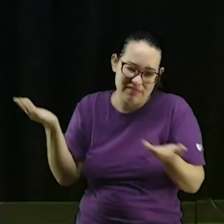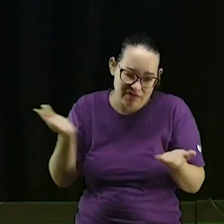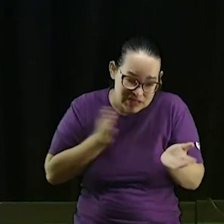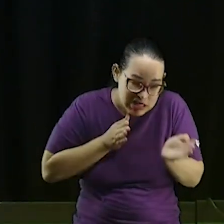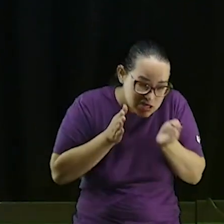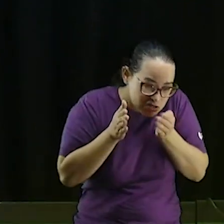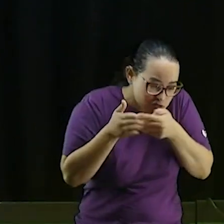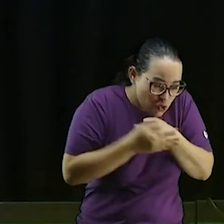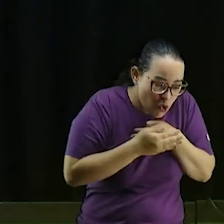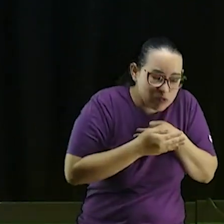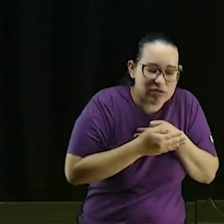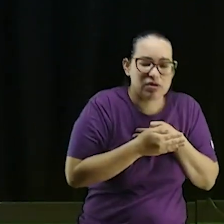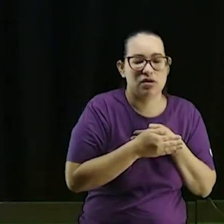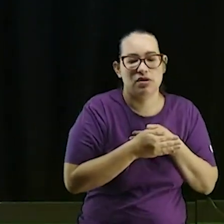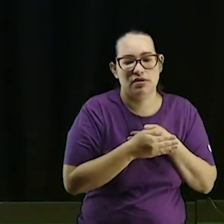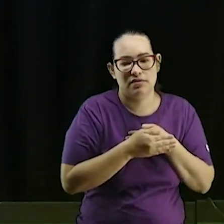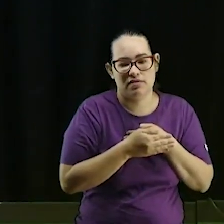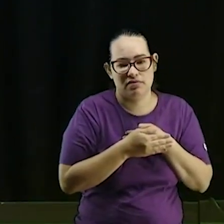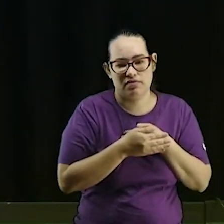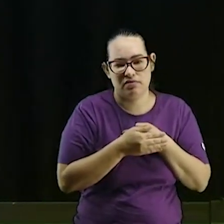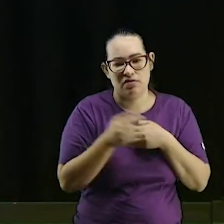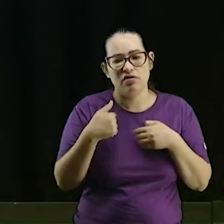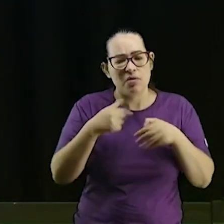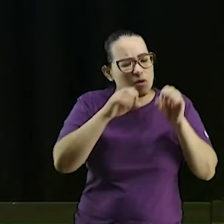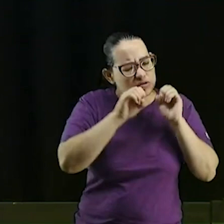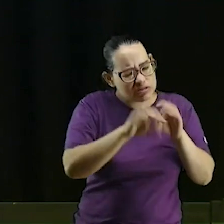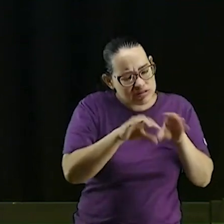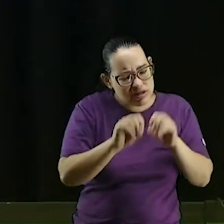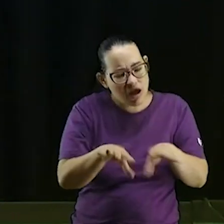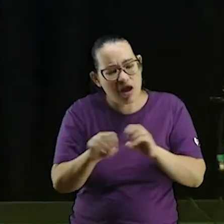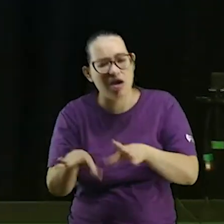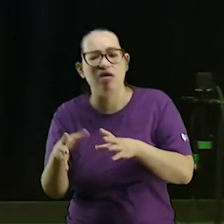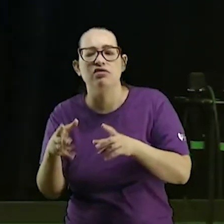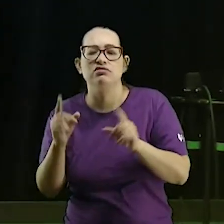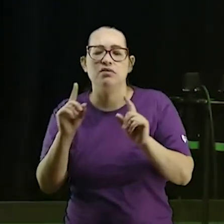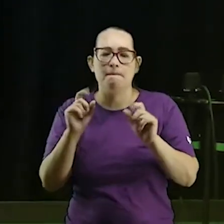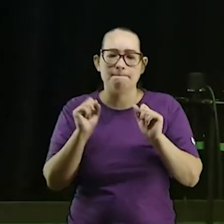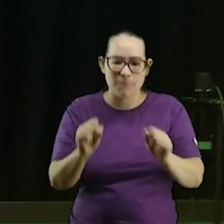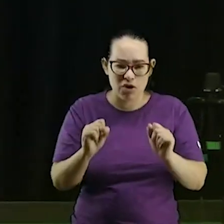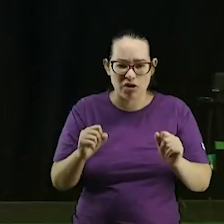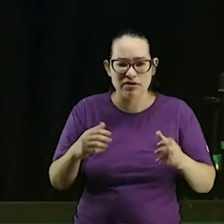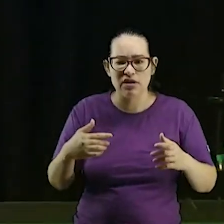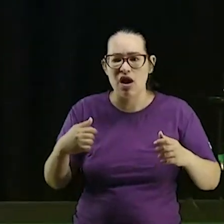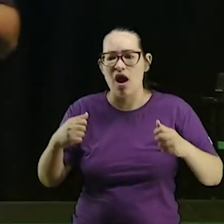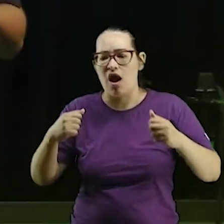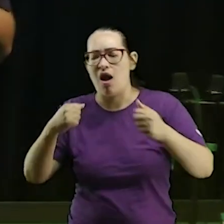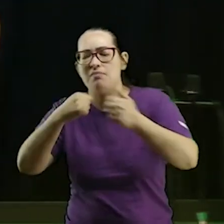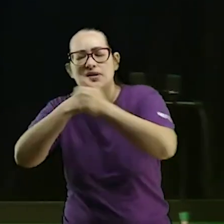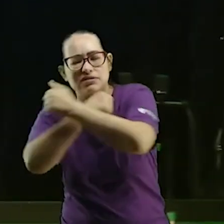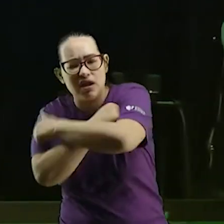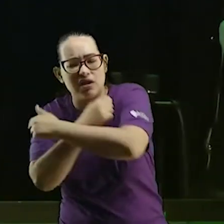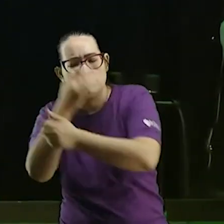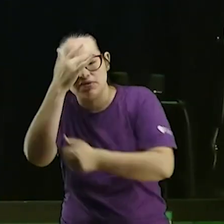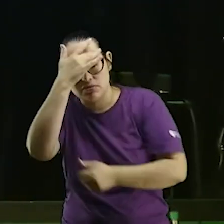pode ensinar você pode dar um abraço na porta dizer assim na porta não nas pessoas que entram pela porta